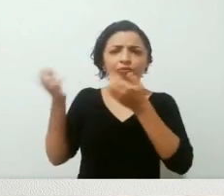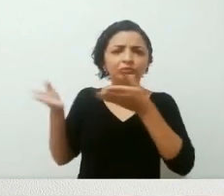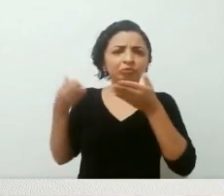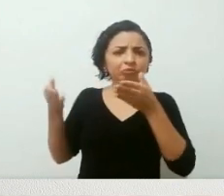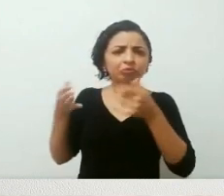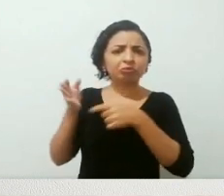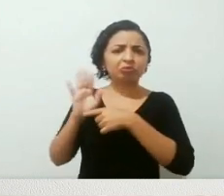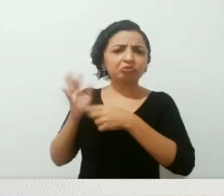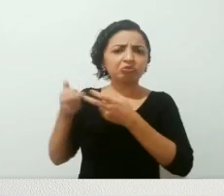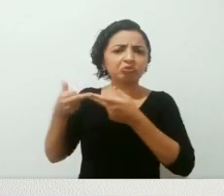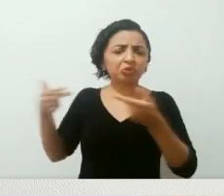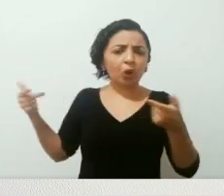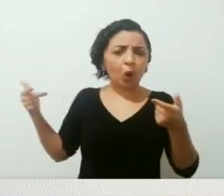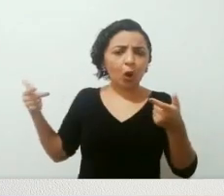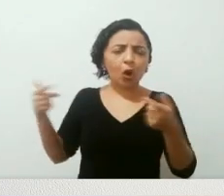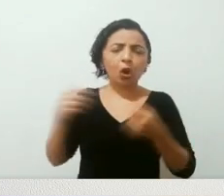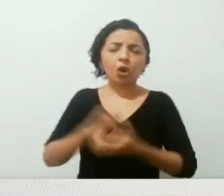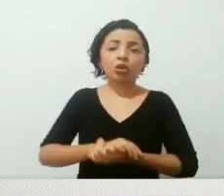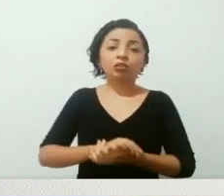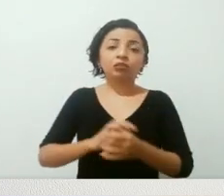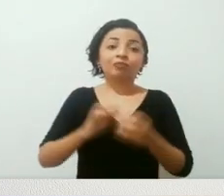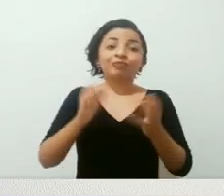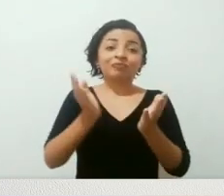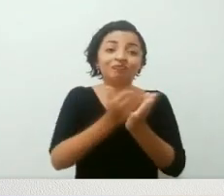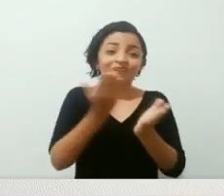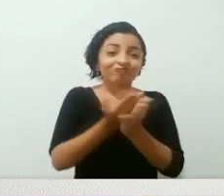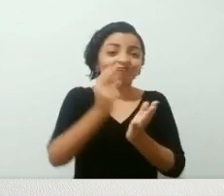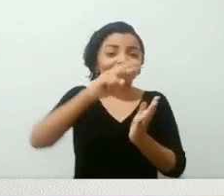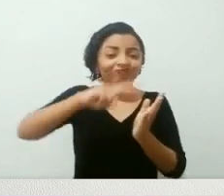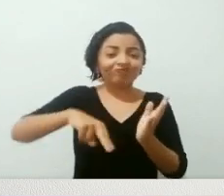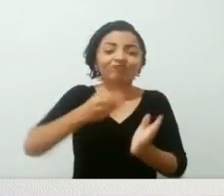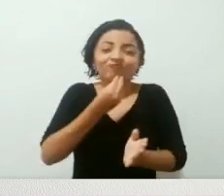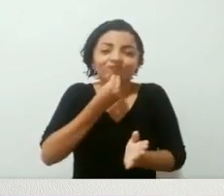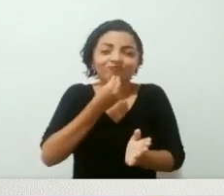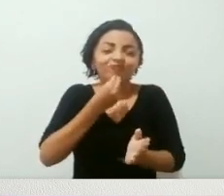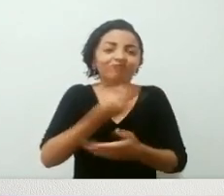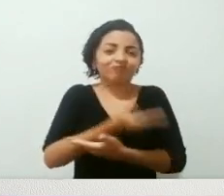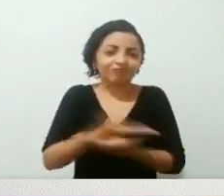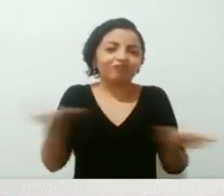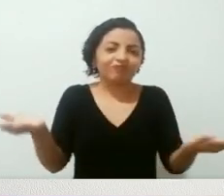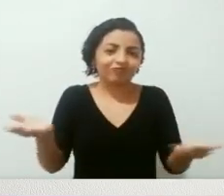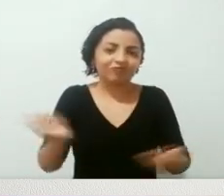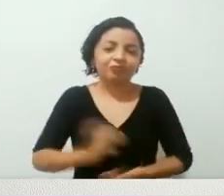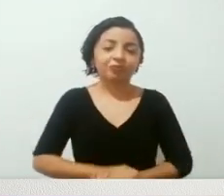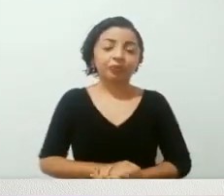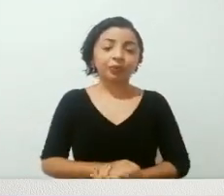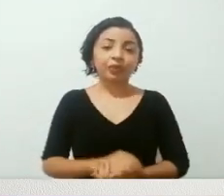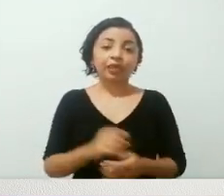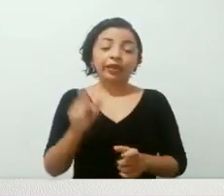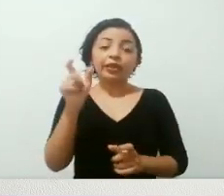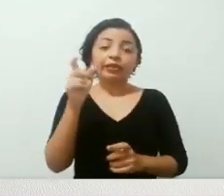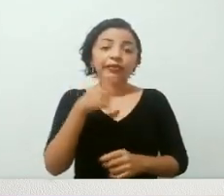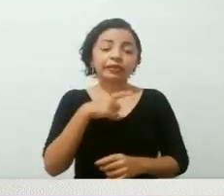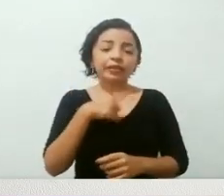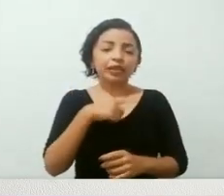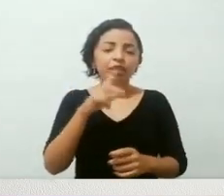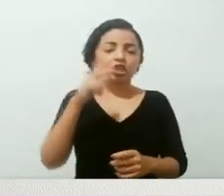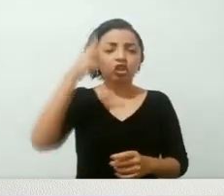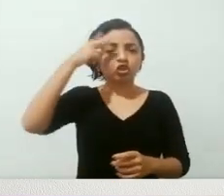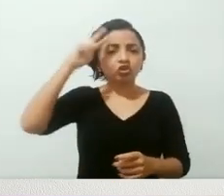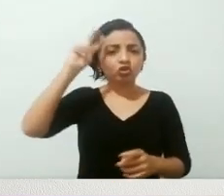porque é um dos livros que eu tenho feito forte recomendação ao longo desse ano. A gente vem acompanhando a história dessas duas